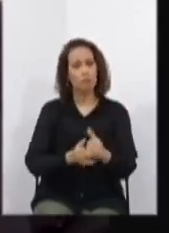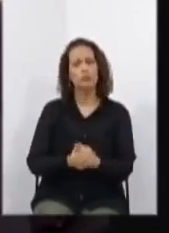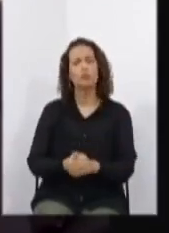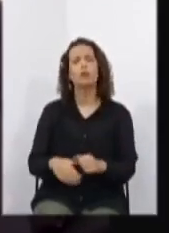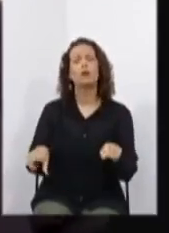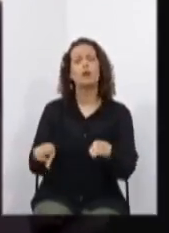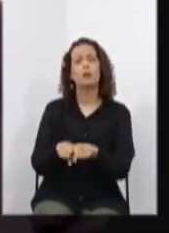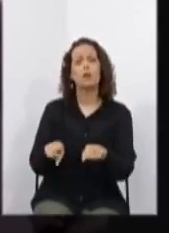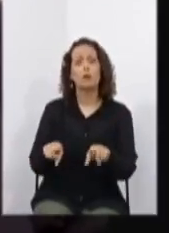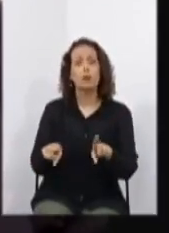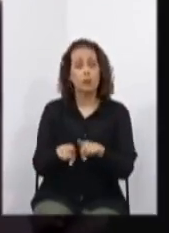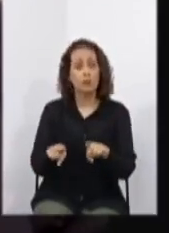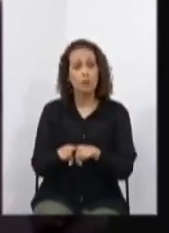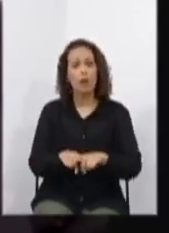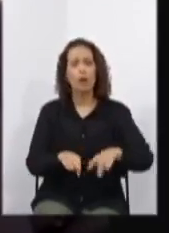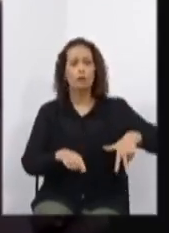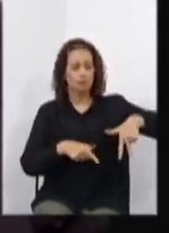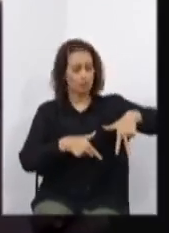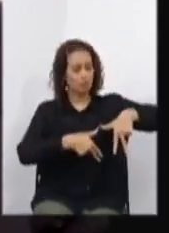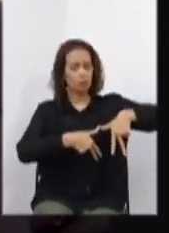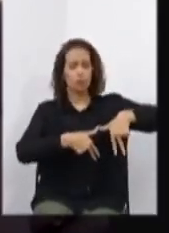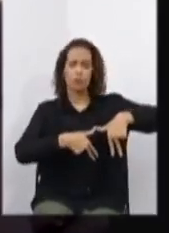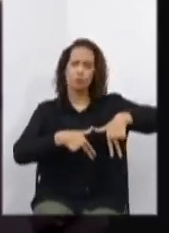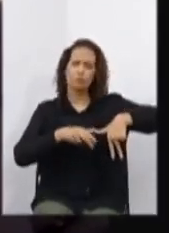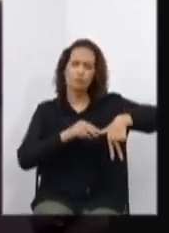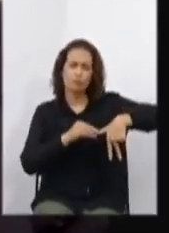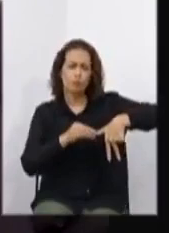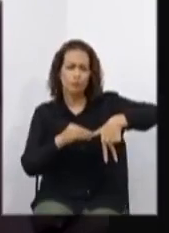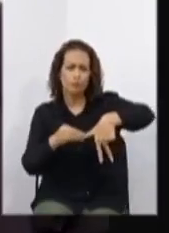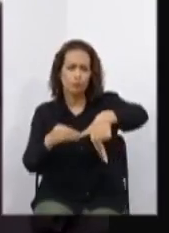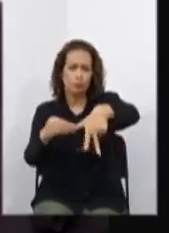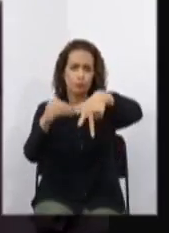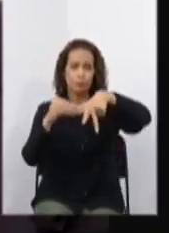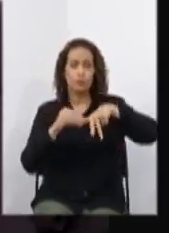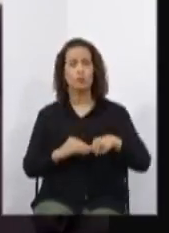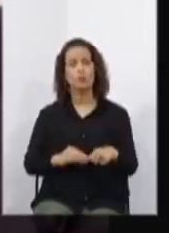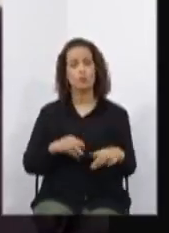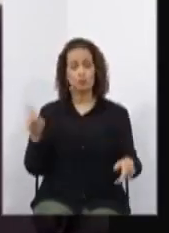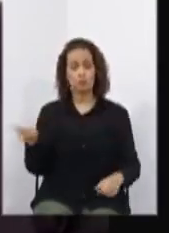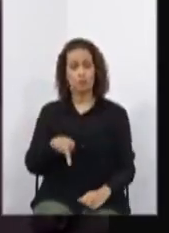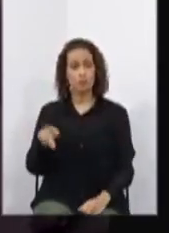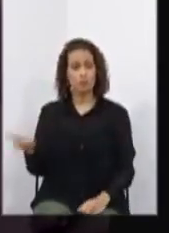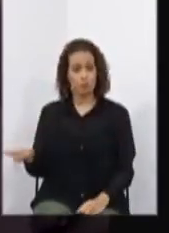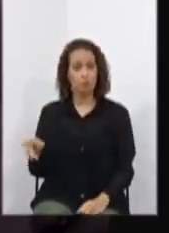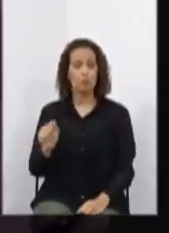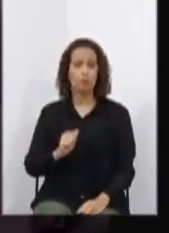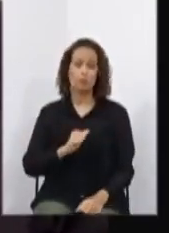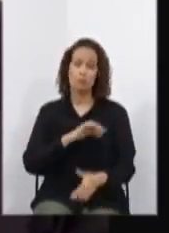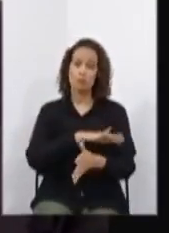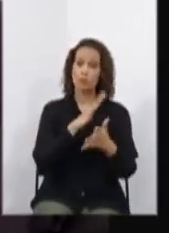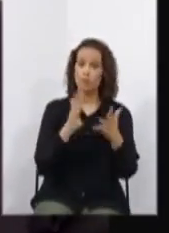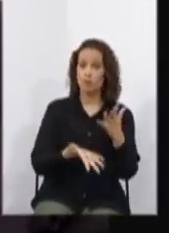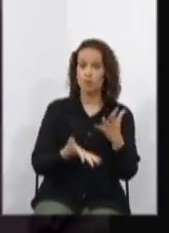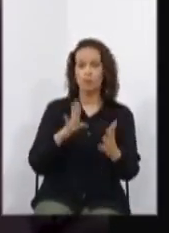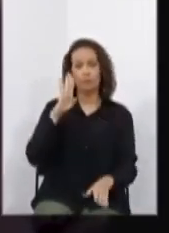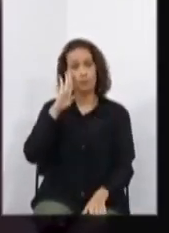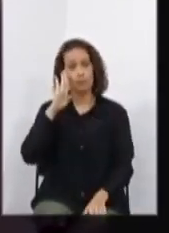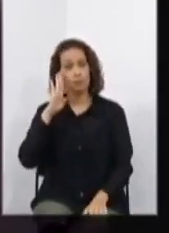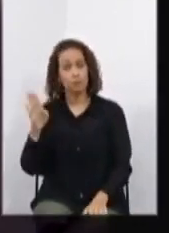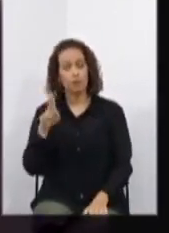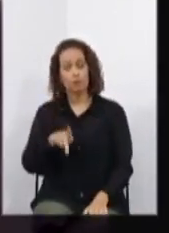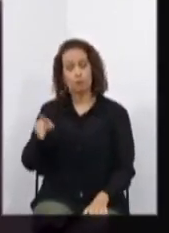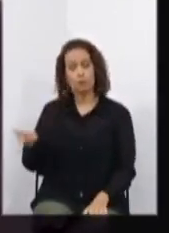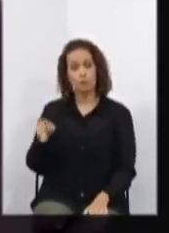intérpretes e professores de libras, prioritariamente surdos. Disponibilização de